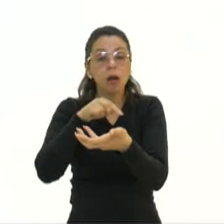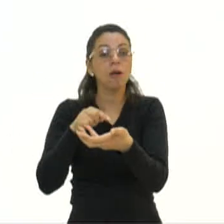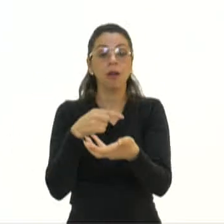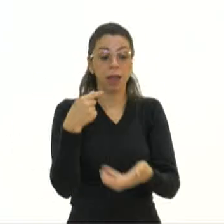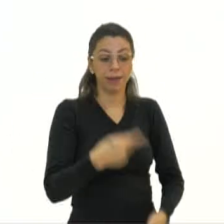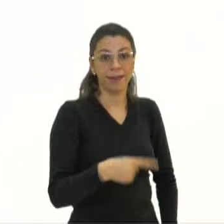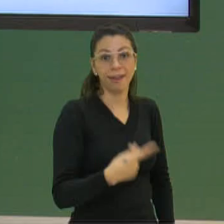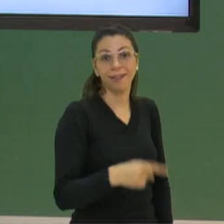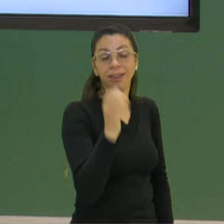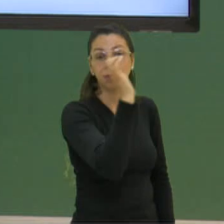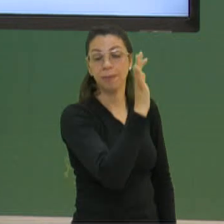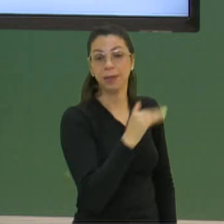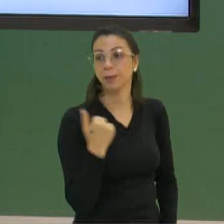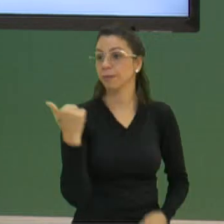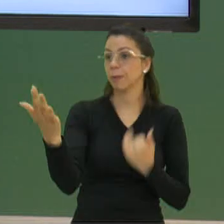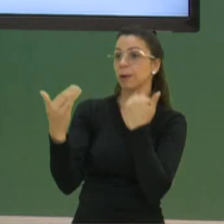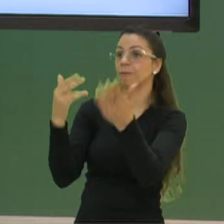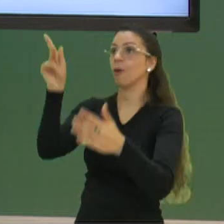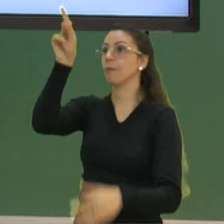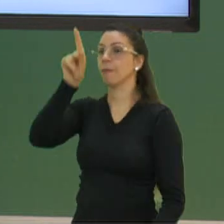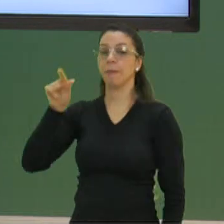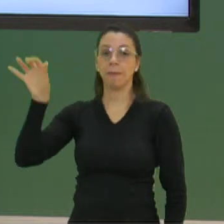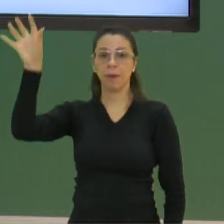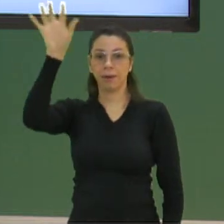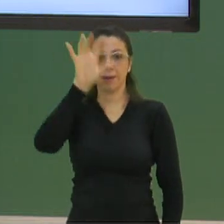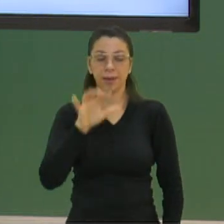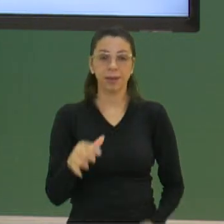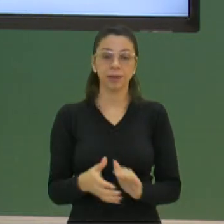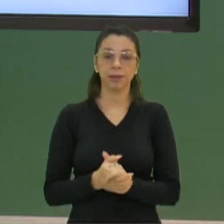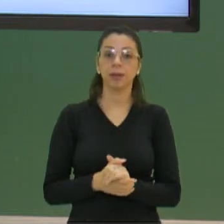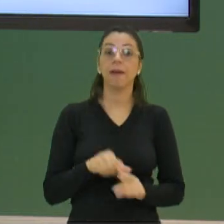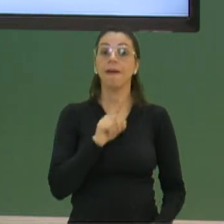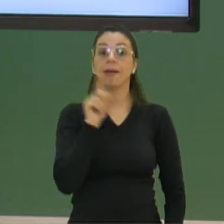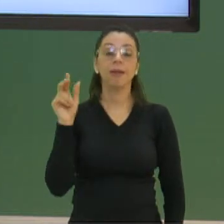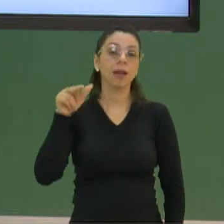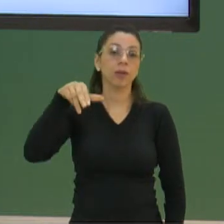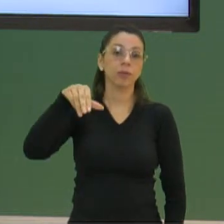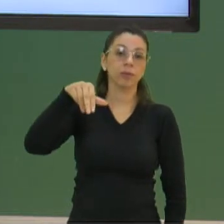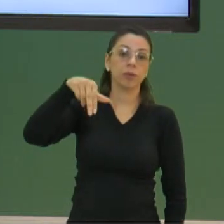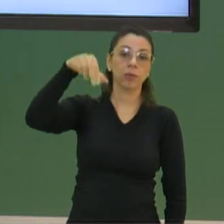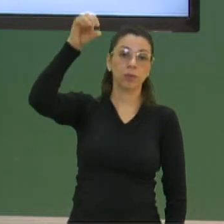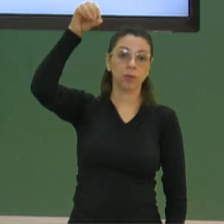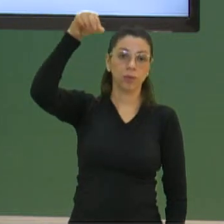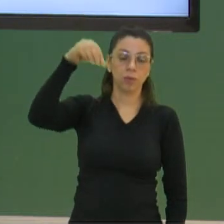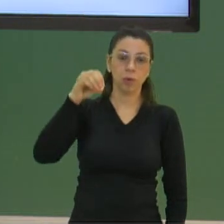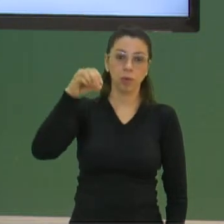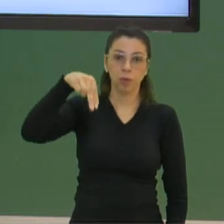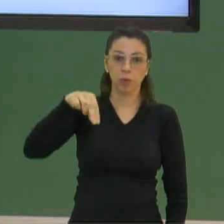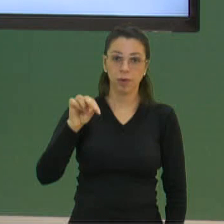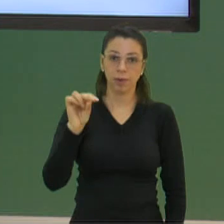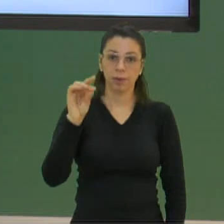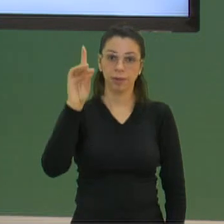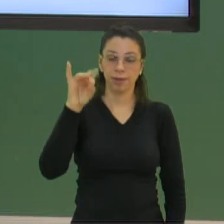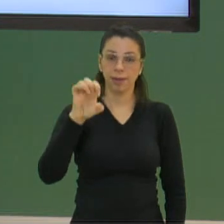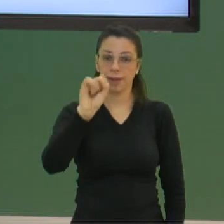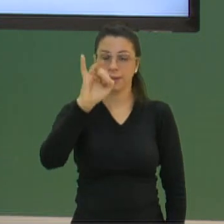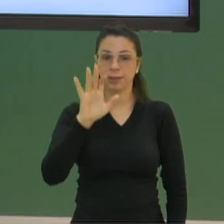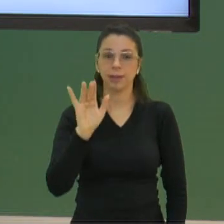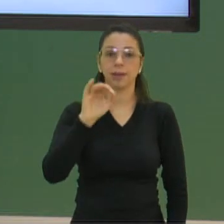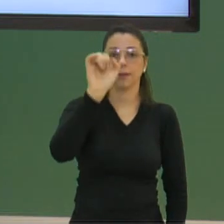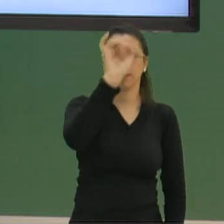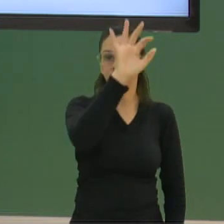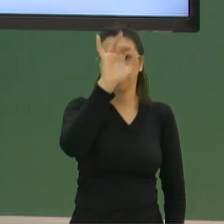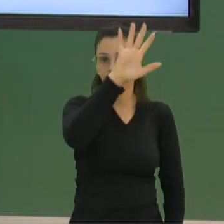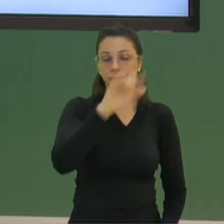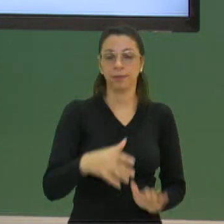Brasil. E a maior parte dele é produzida no Nordeste. Mas o chocolate, ele já é conhecido de muito tempo